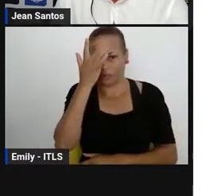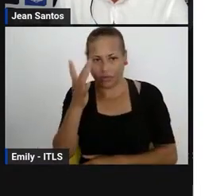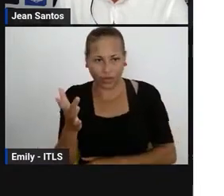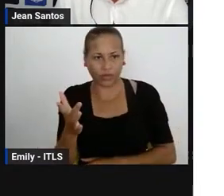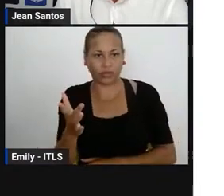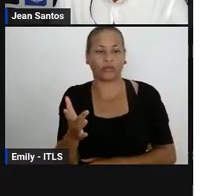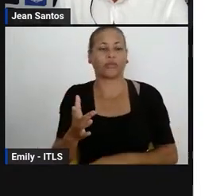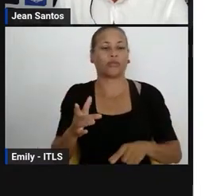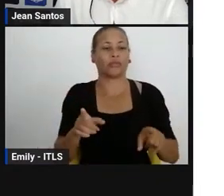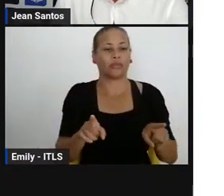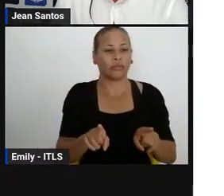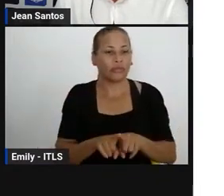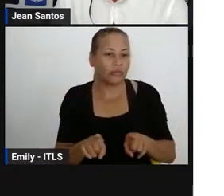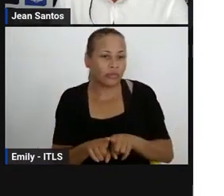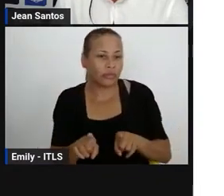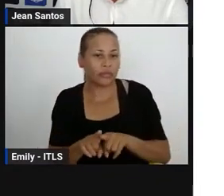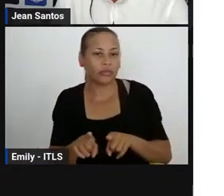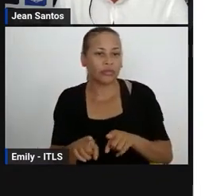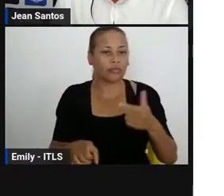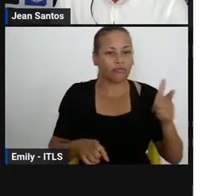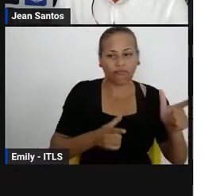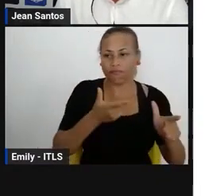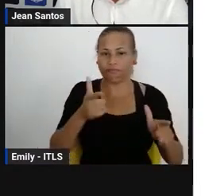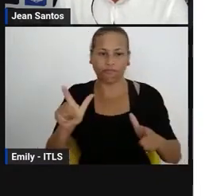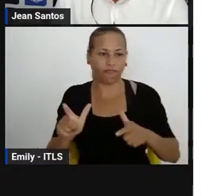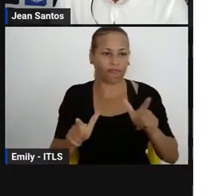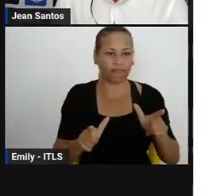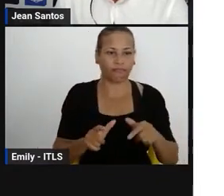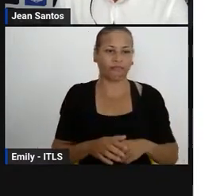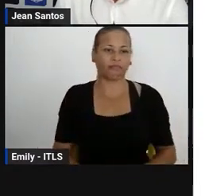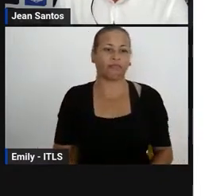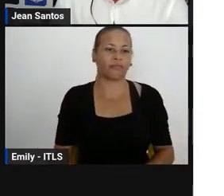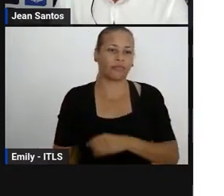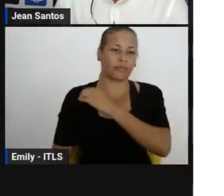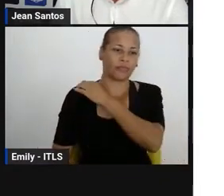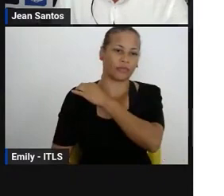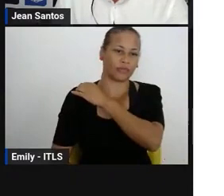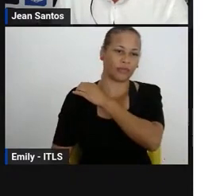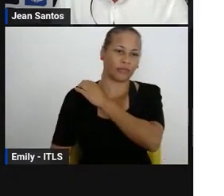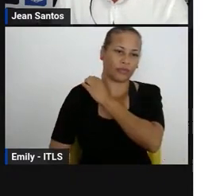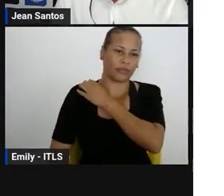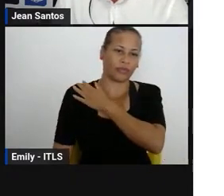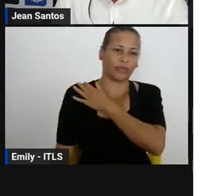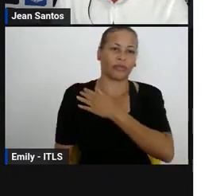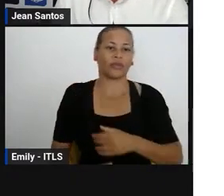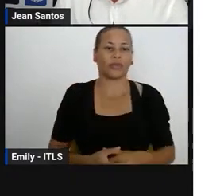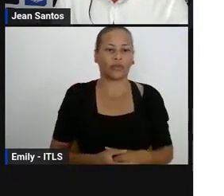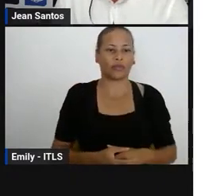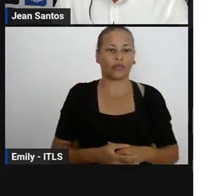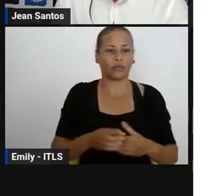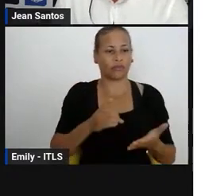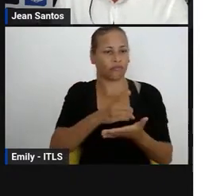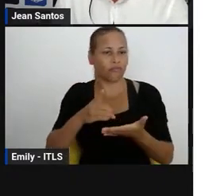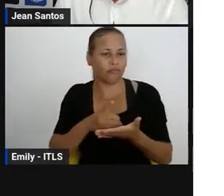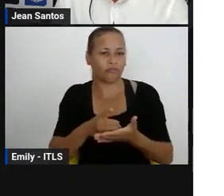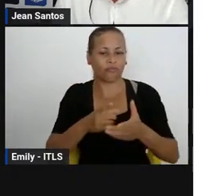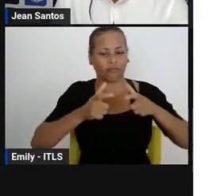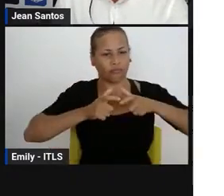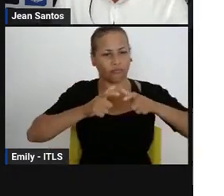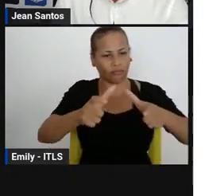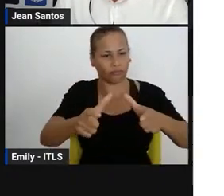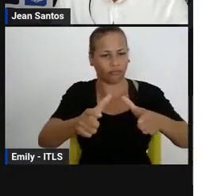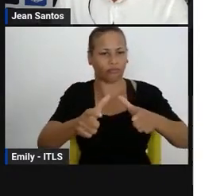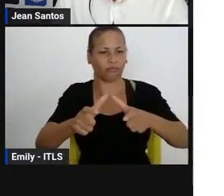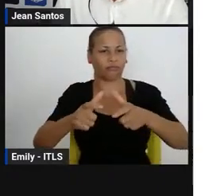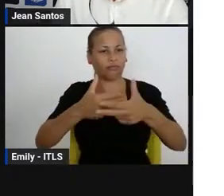pedagógicas no mundo digital, suportes, mídias e gêneros discursivos no ambiente virtual,